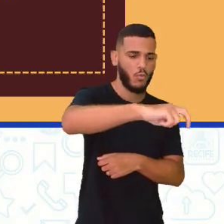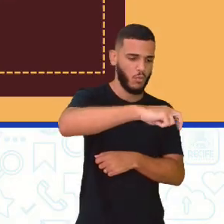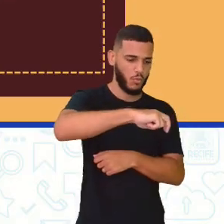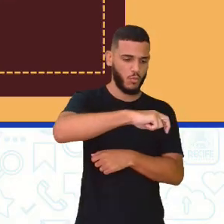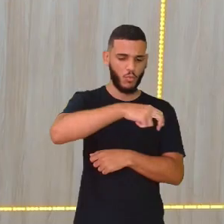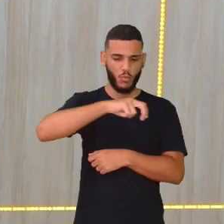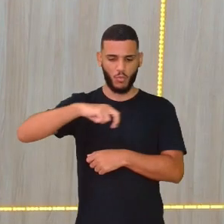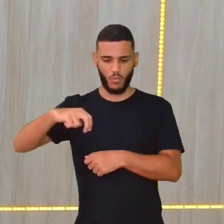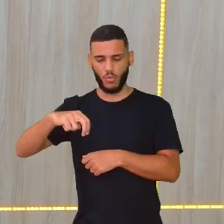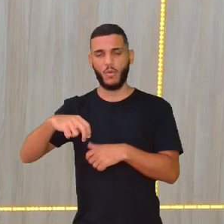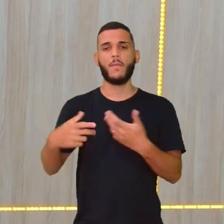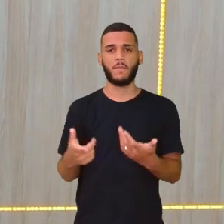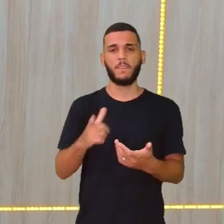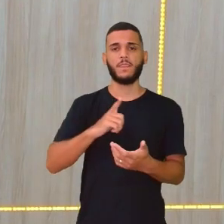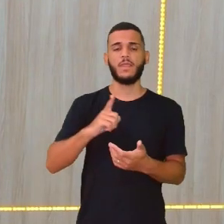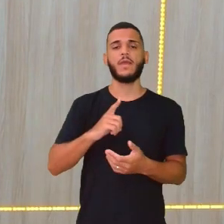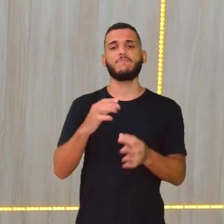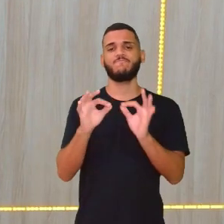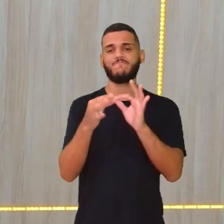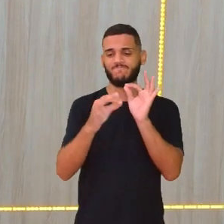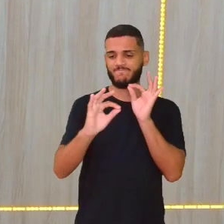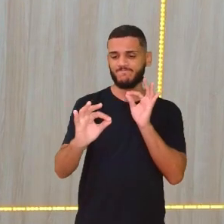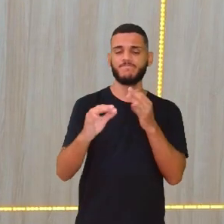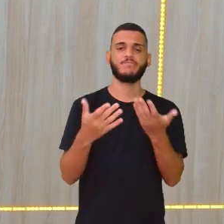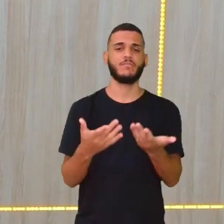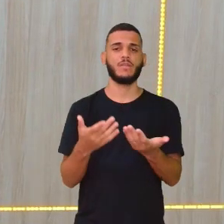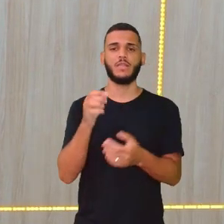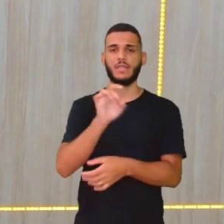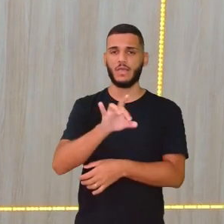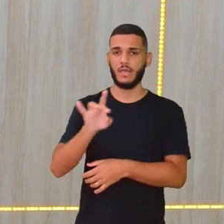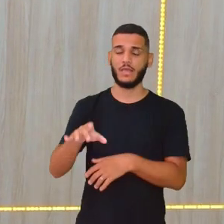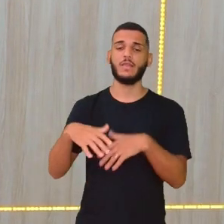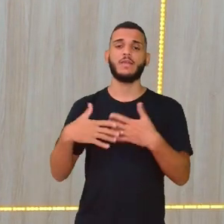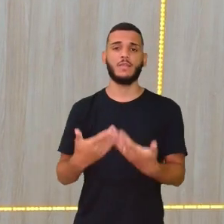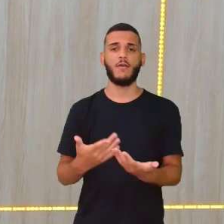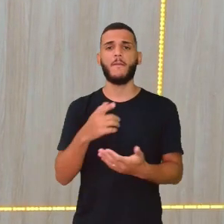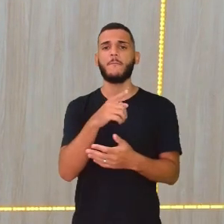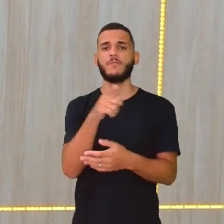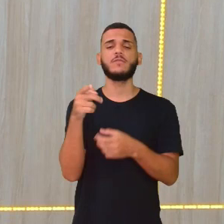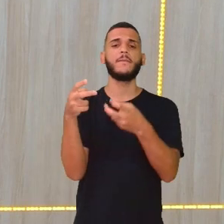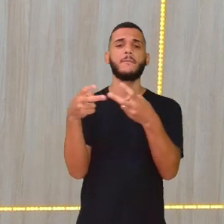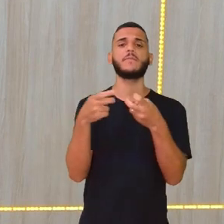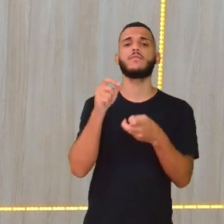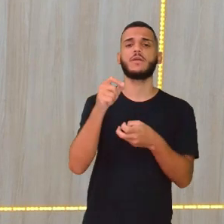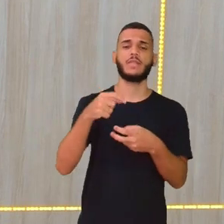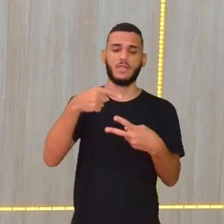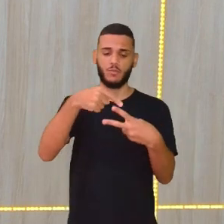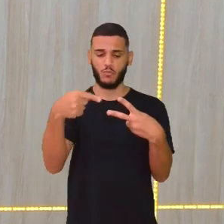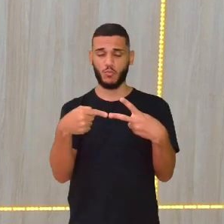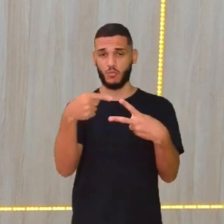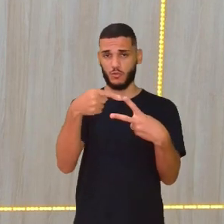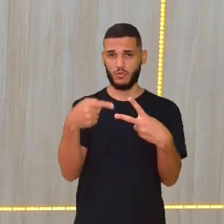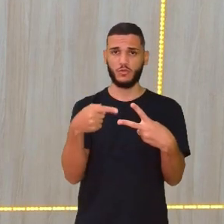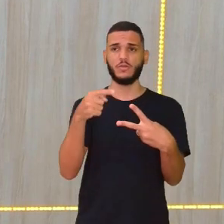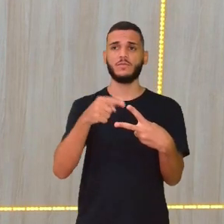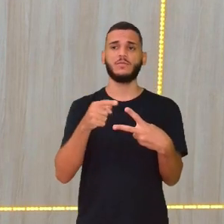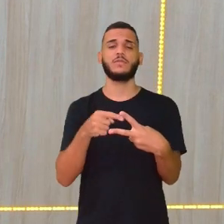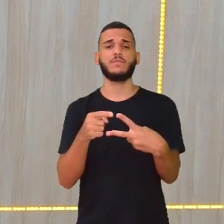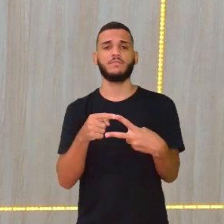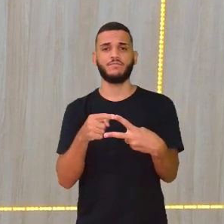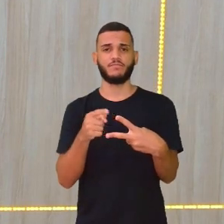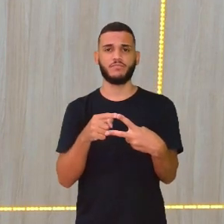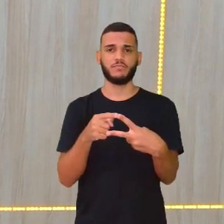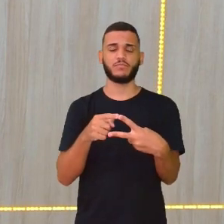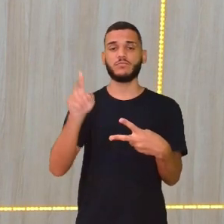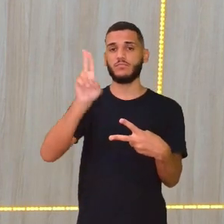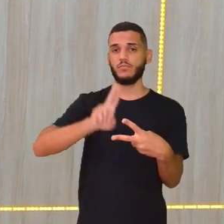entre essas bases, né? Então, vejam que a gente tem duas opções. A gente tem como fazer